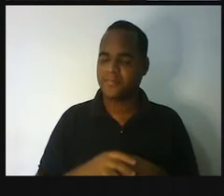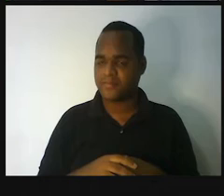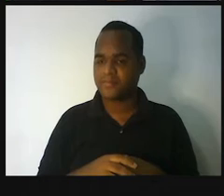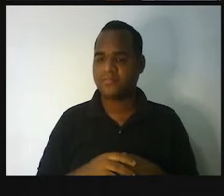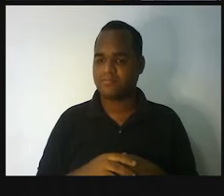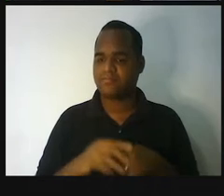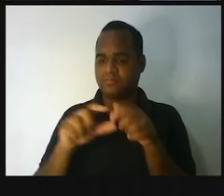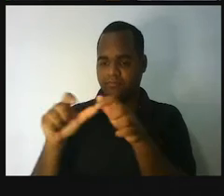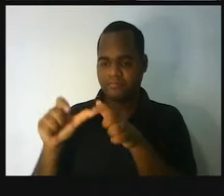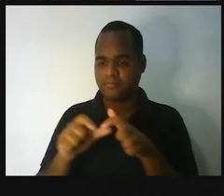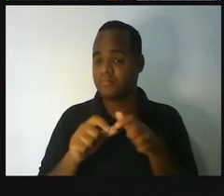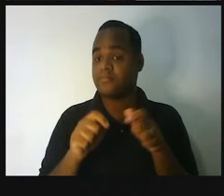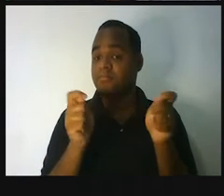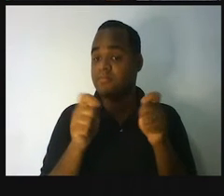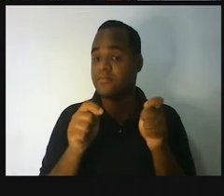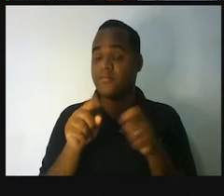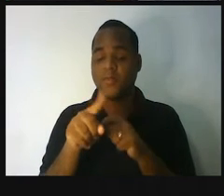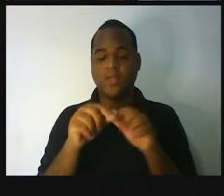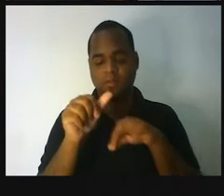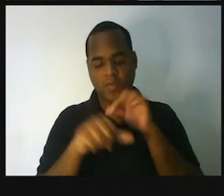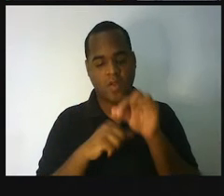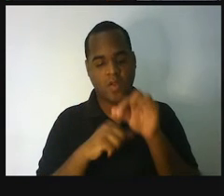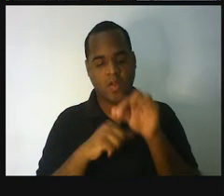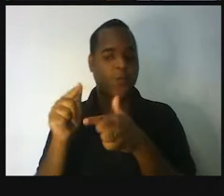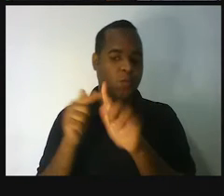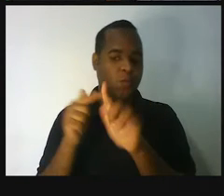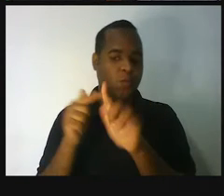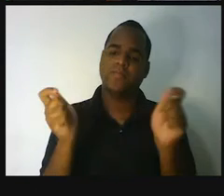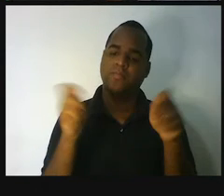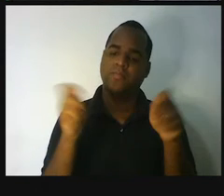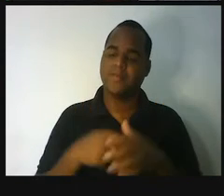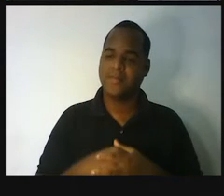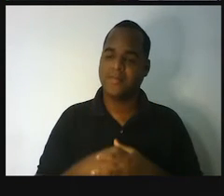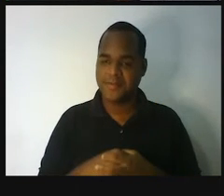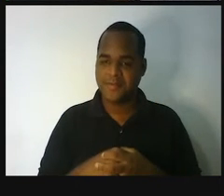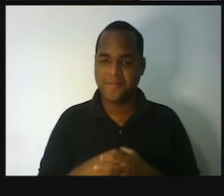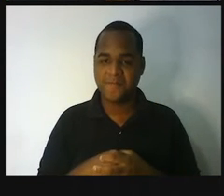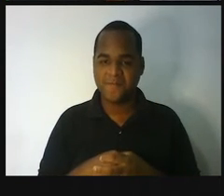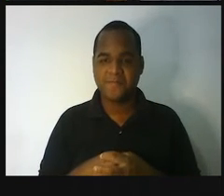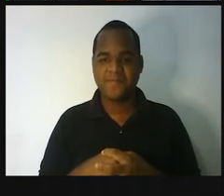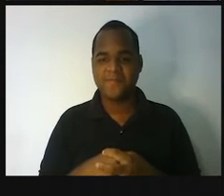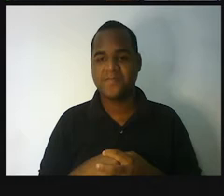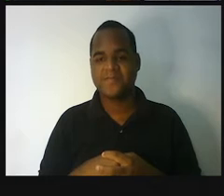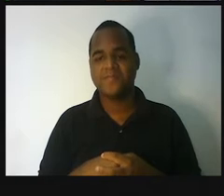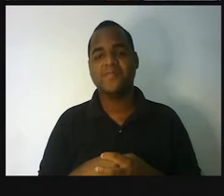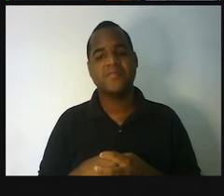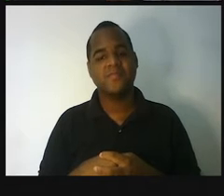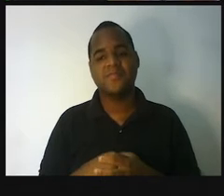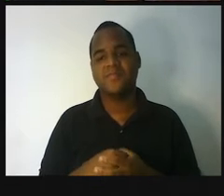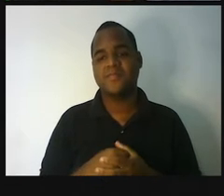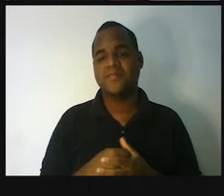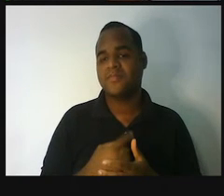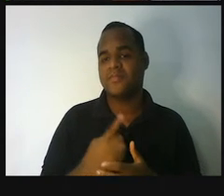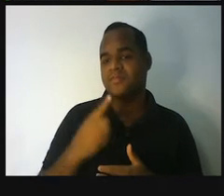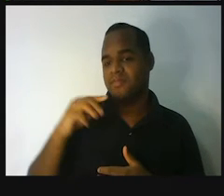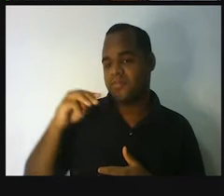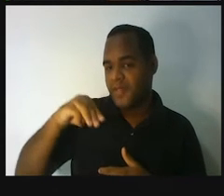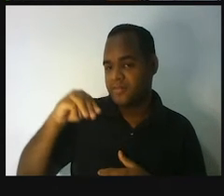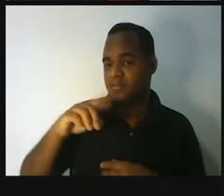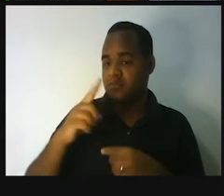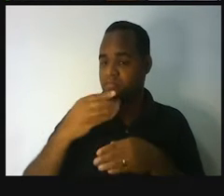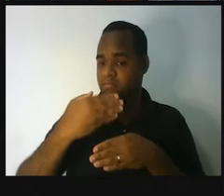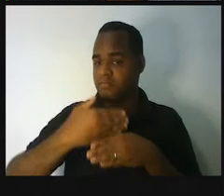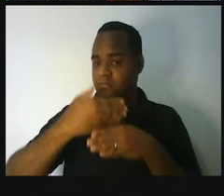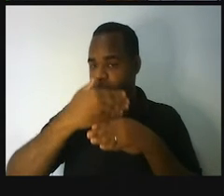unidade de medida pode ser transformada em outra. Professor, eu não entendi. Bom, o metro, uma medida em metro, você